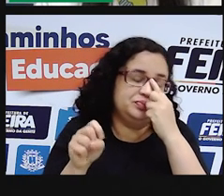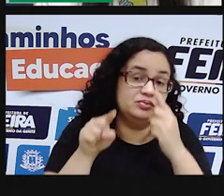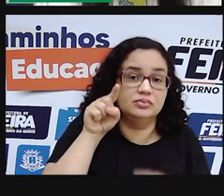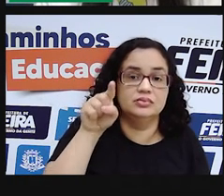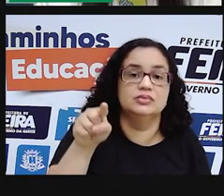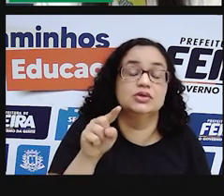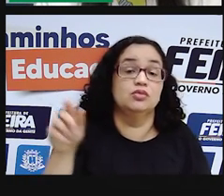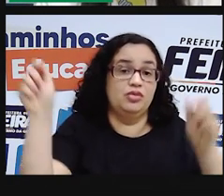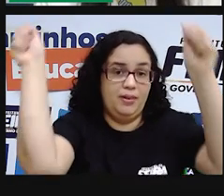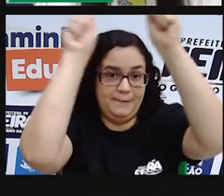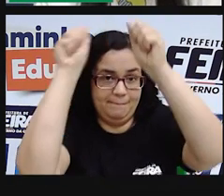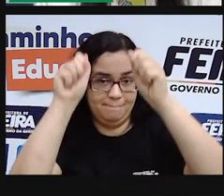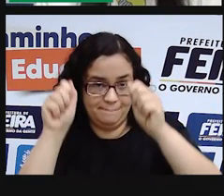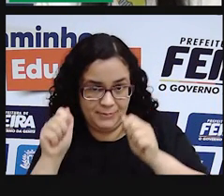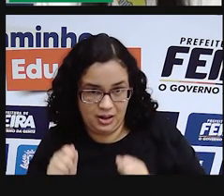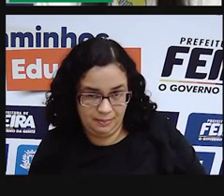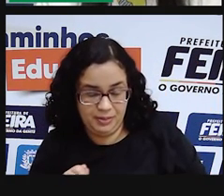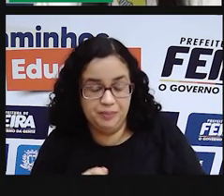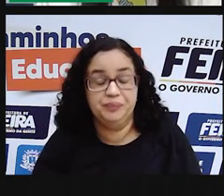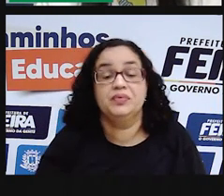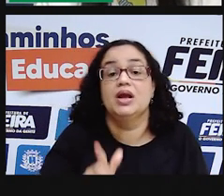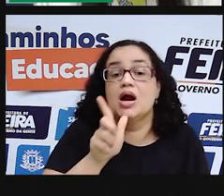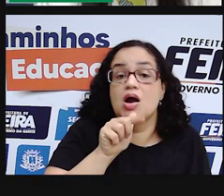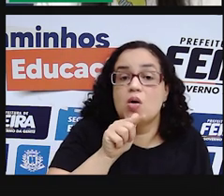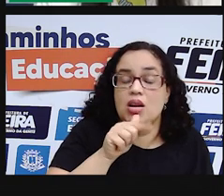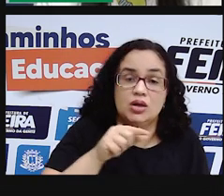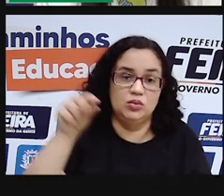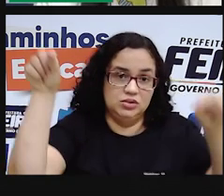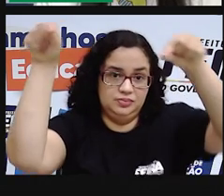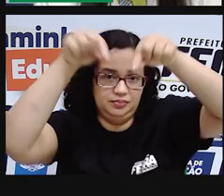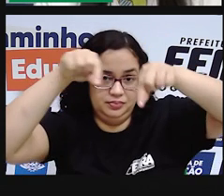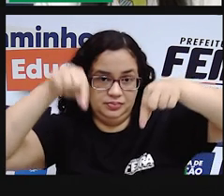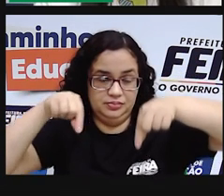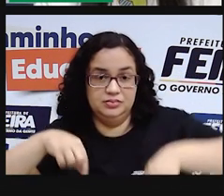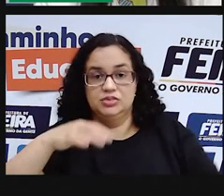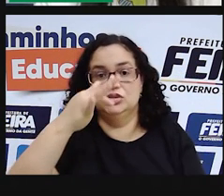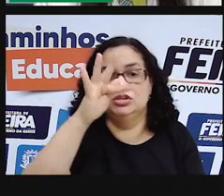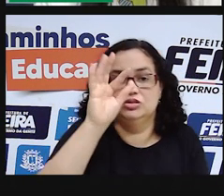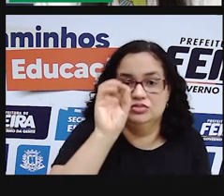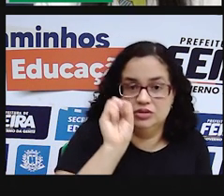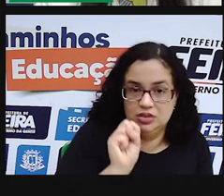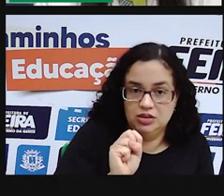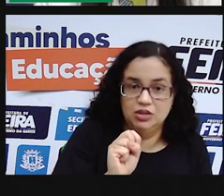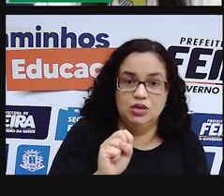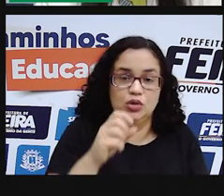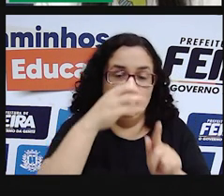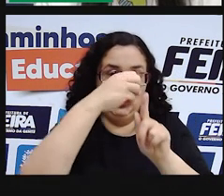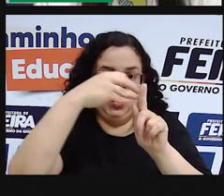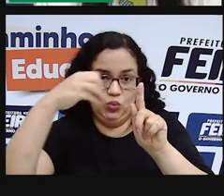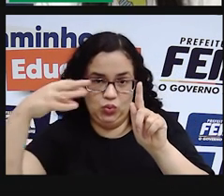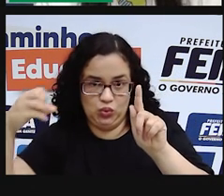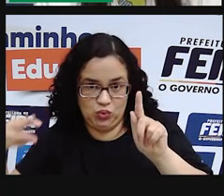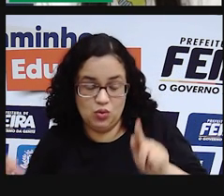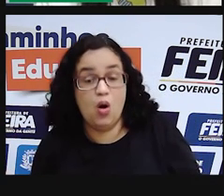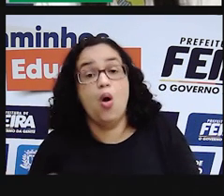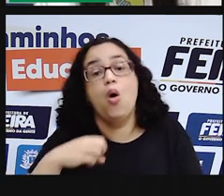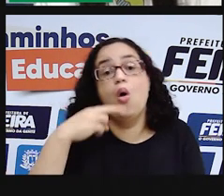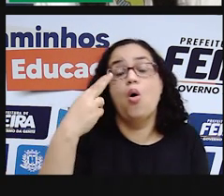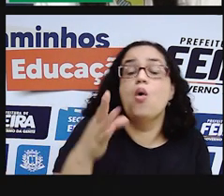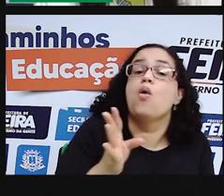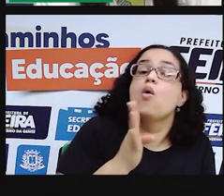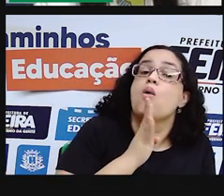o mapa com as lagoas de Feira de Santana através do Google Meet e conhecer ou